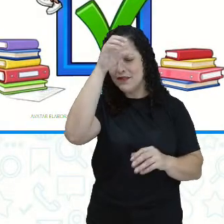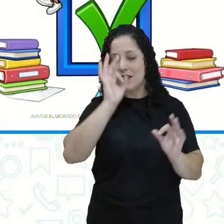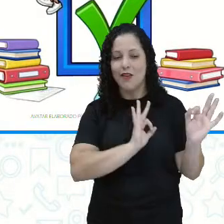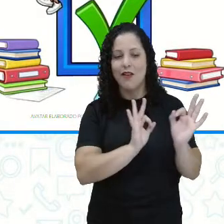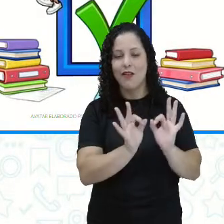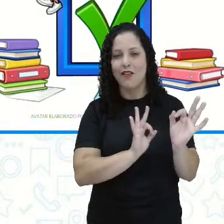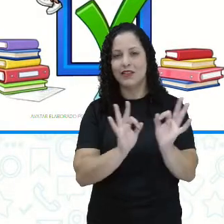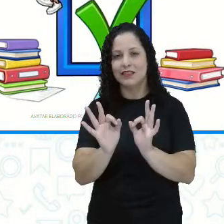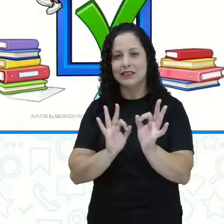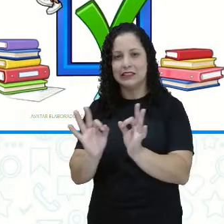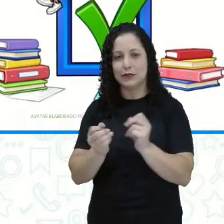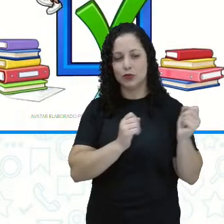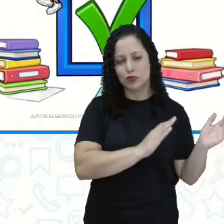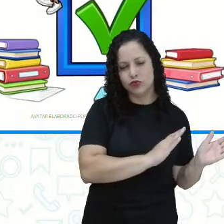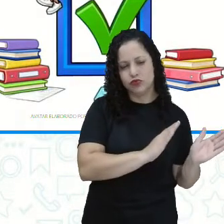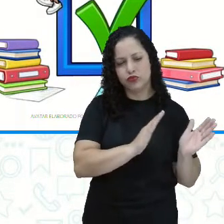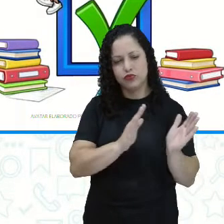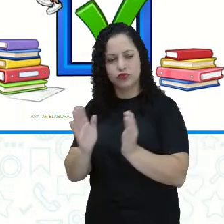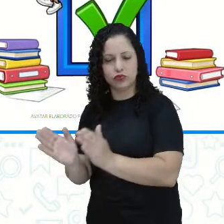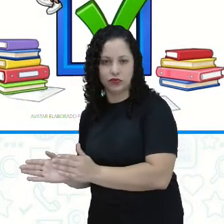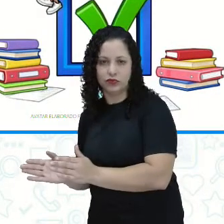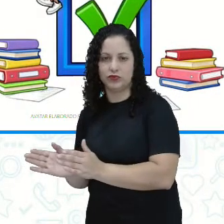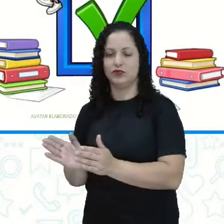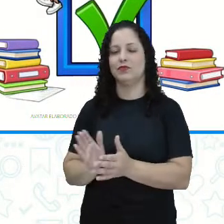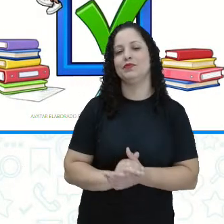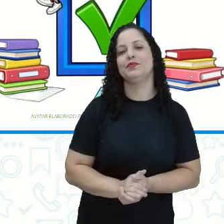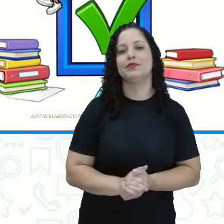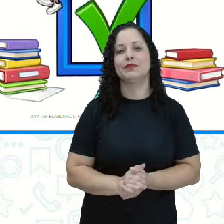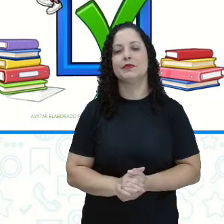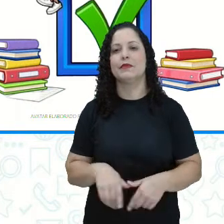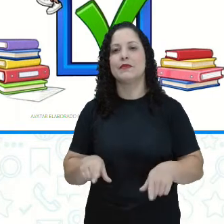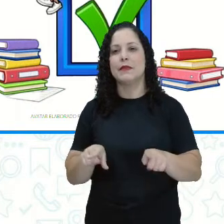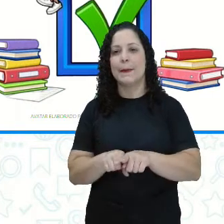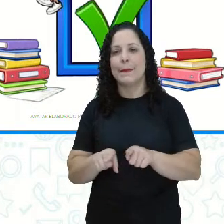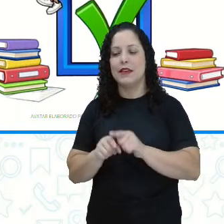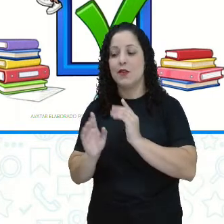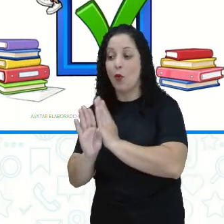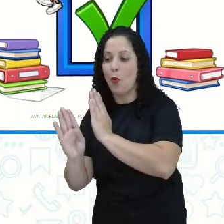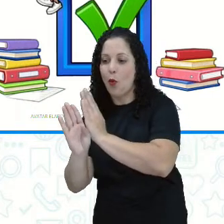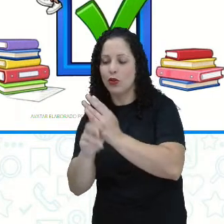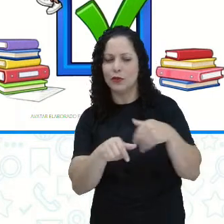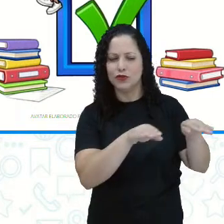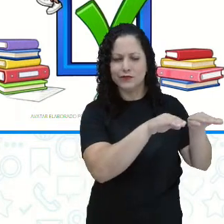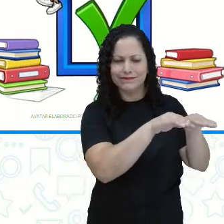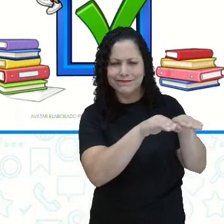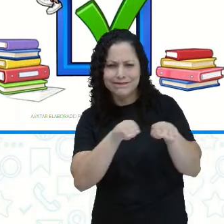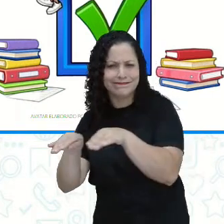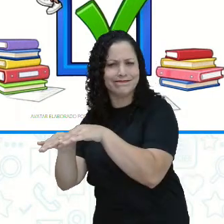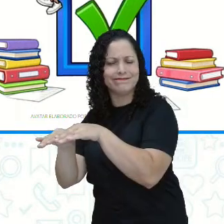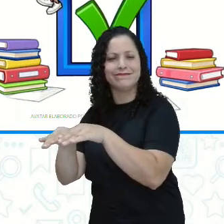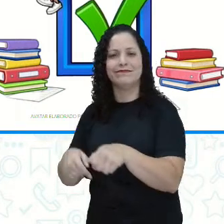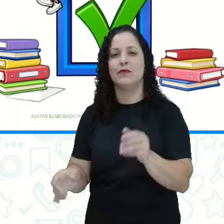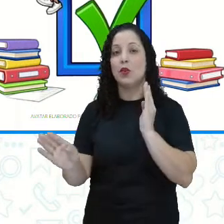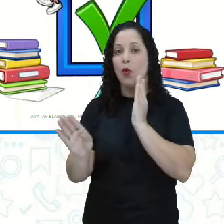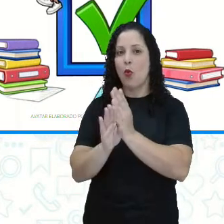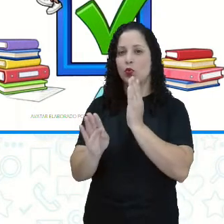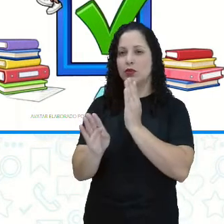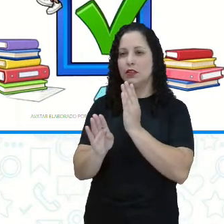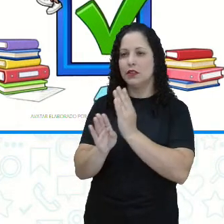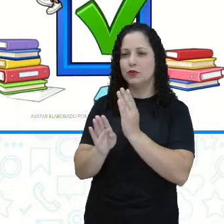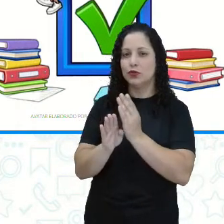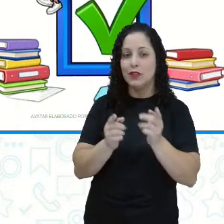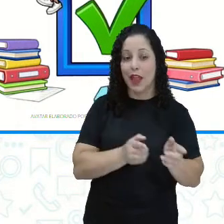Organizamos e ordenamos por meios de atributos, certo? Descobrimos o padrão de repetição e encontramos o termo